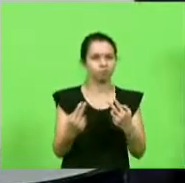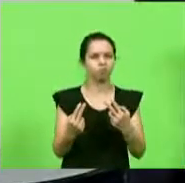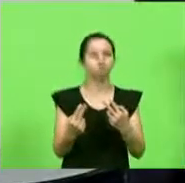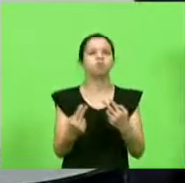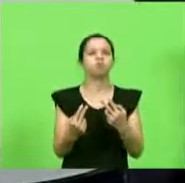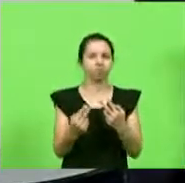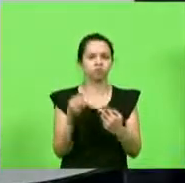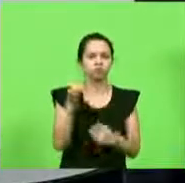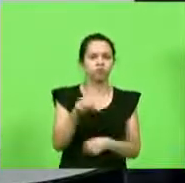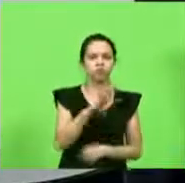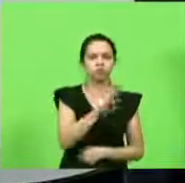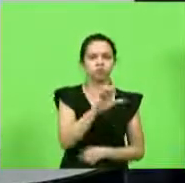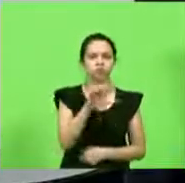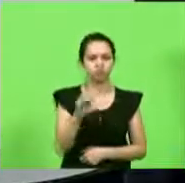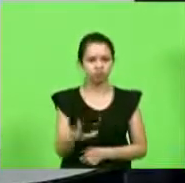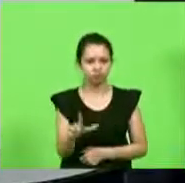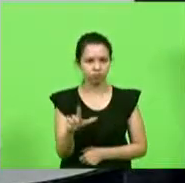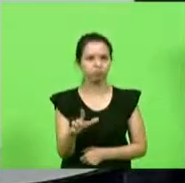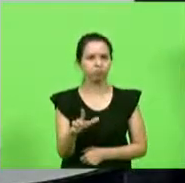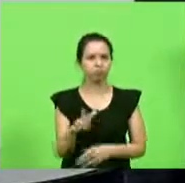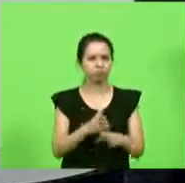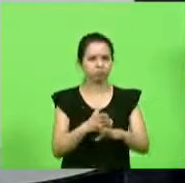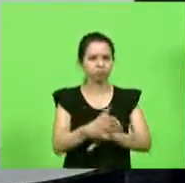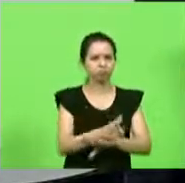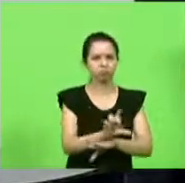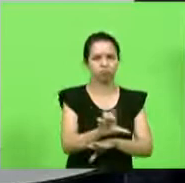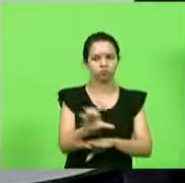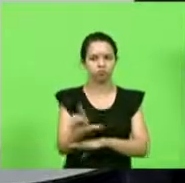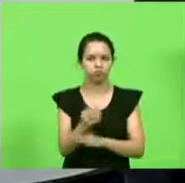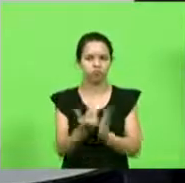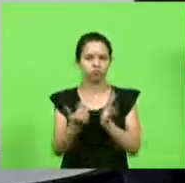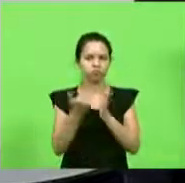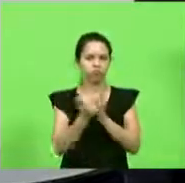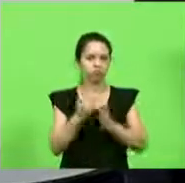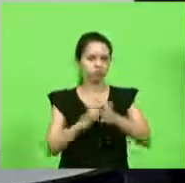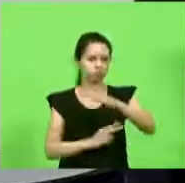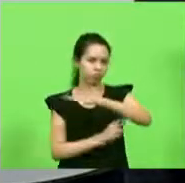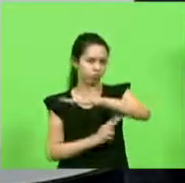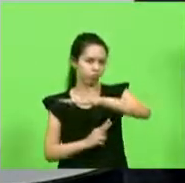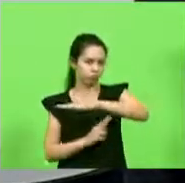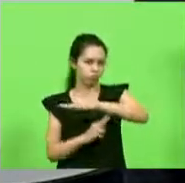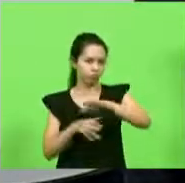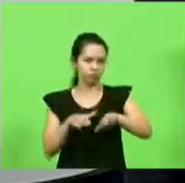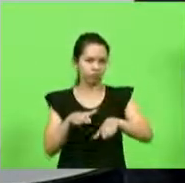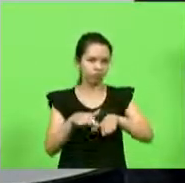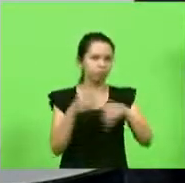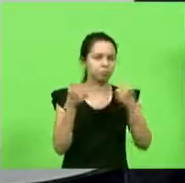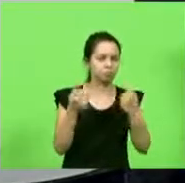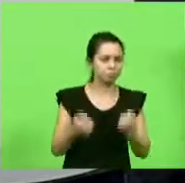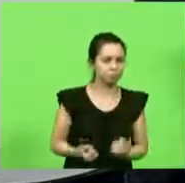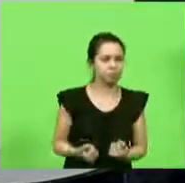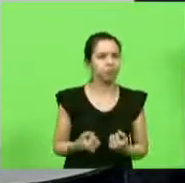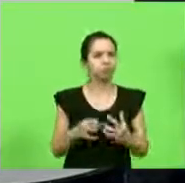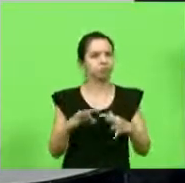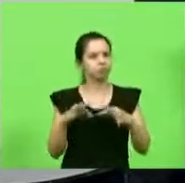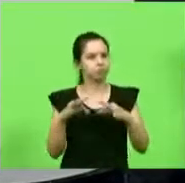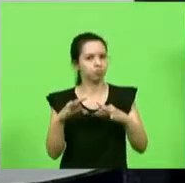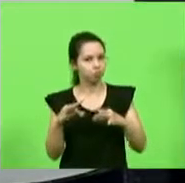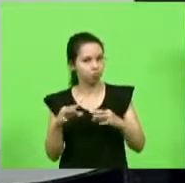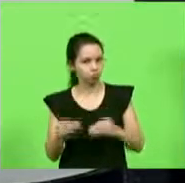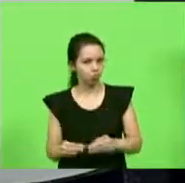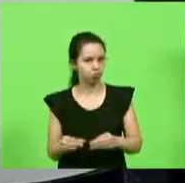leste com mais uma ponte um acesso ao BR-470 para trânsito pesado todo com